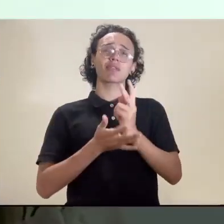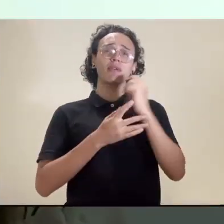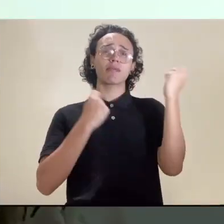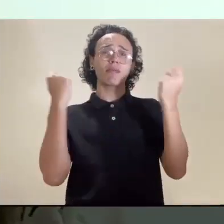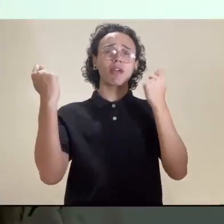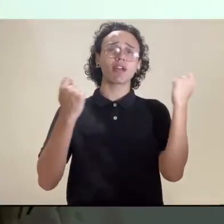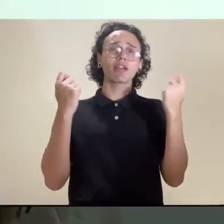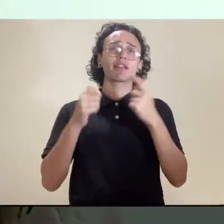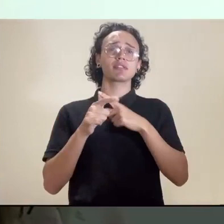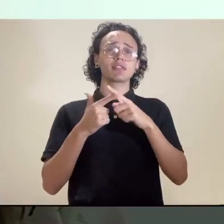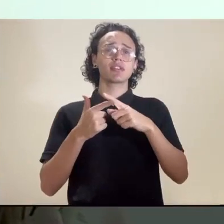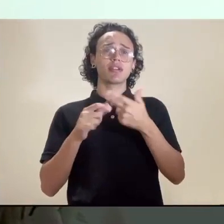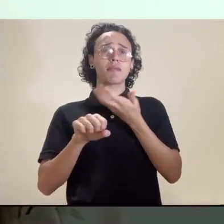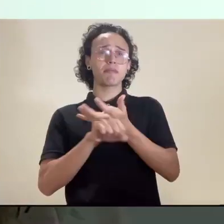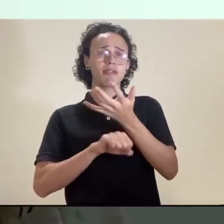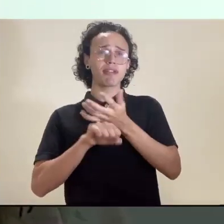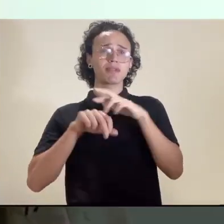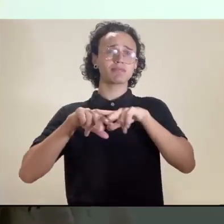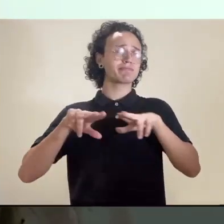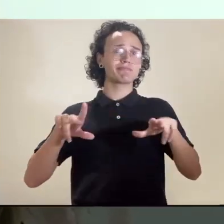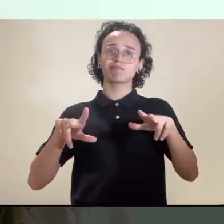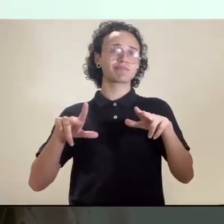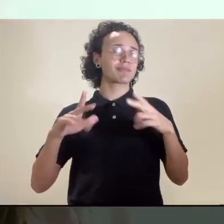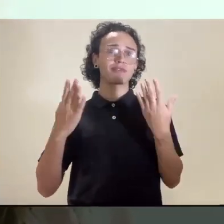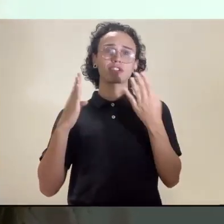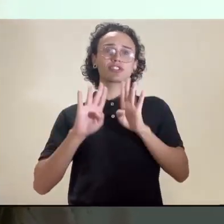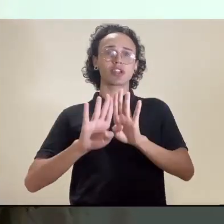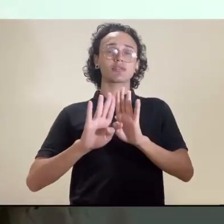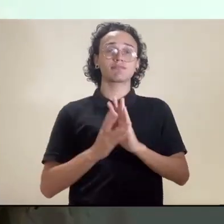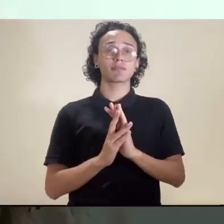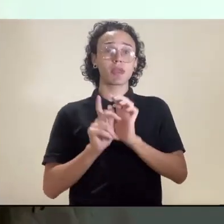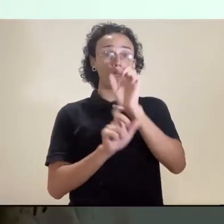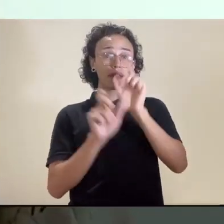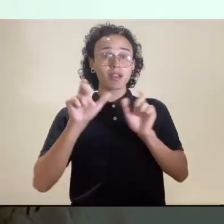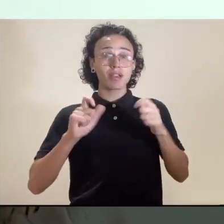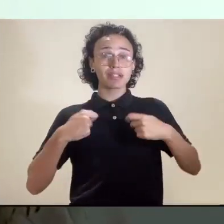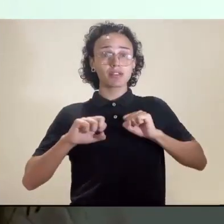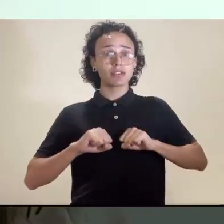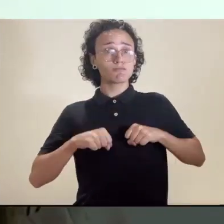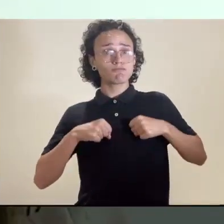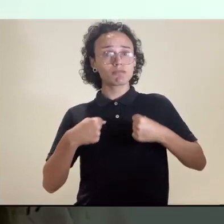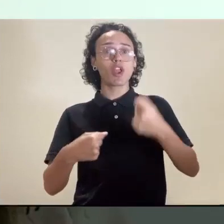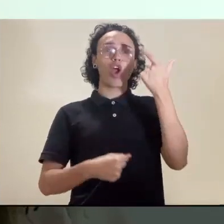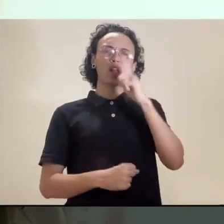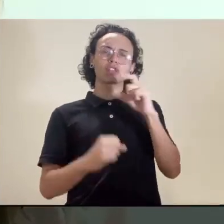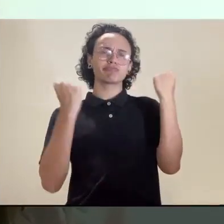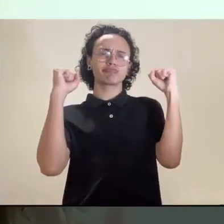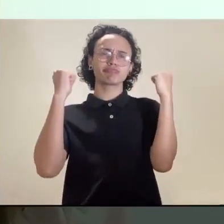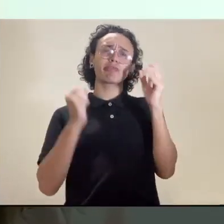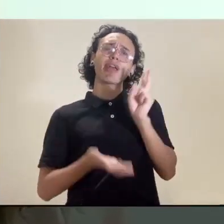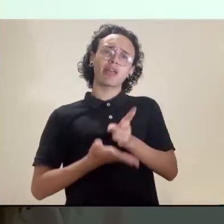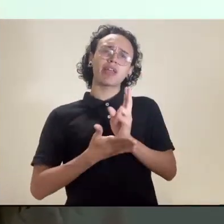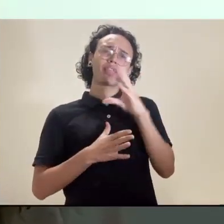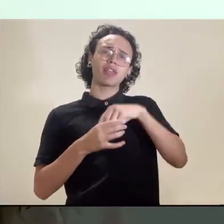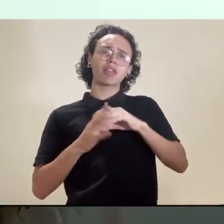não estavam abertos, nem os parques, de modo que as pessoas tinham que se esforçar muito para fazer